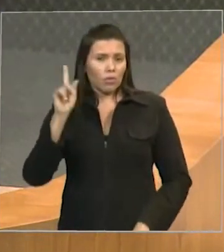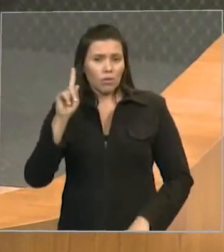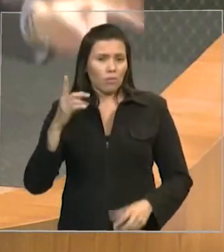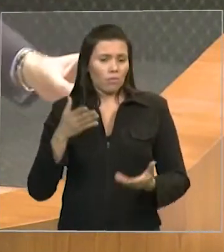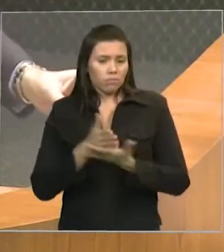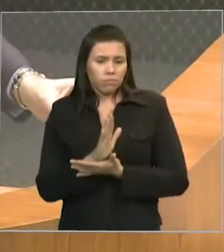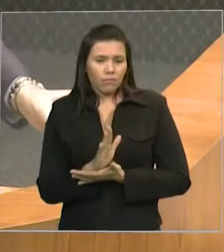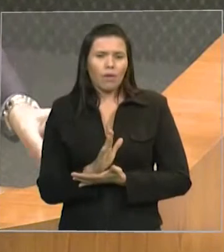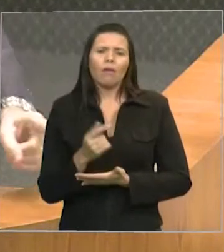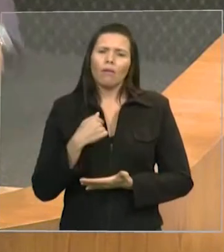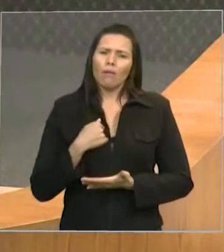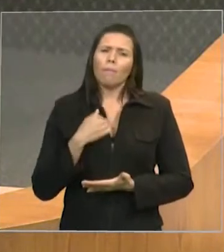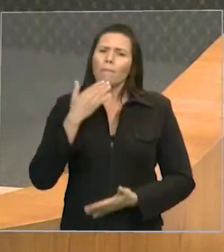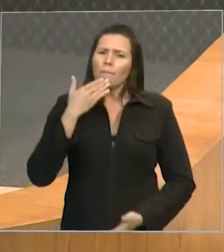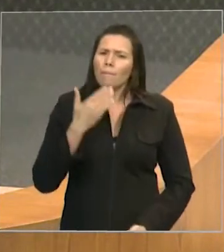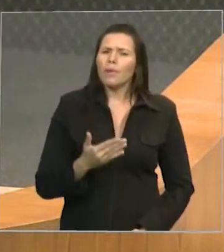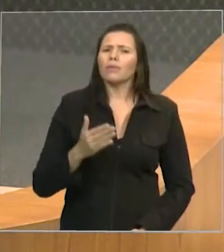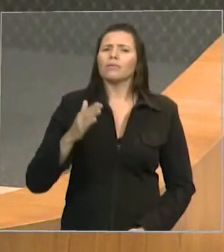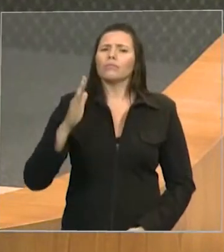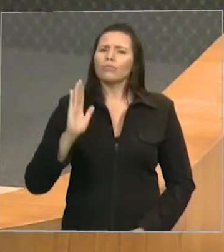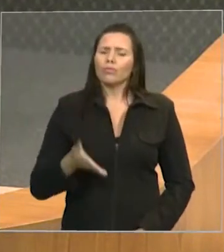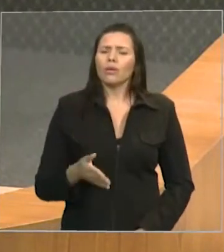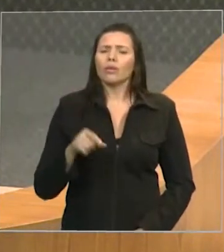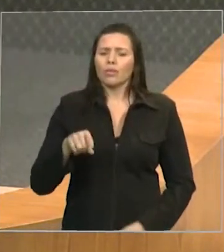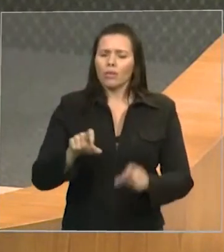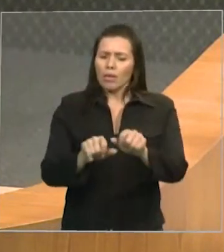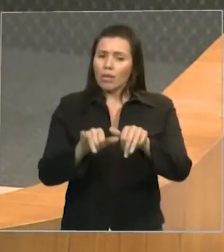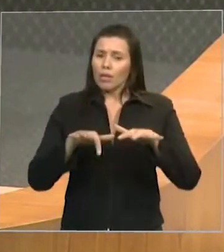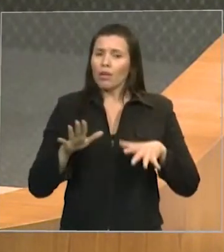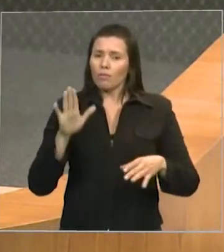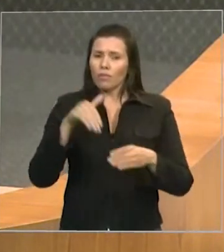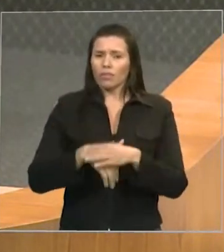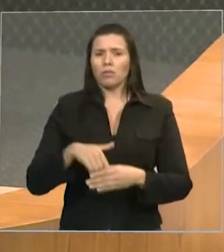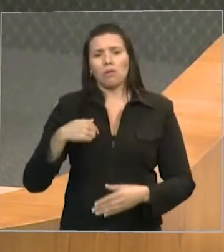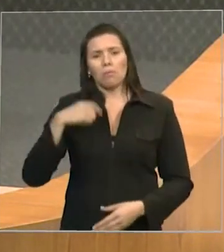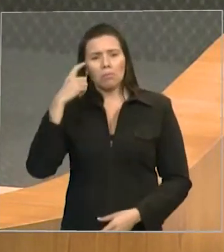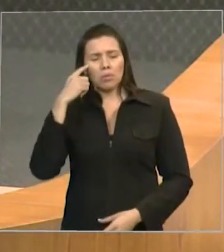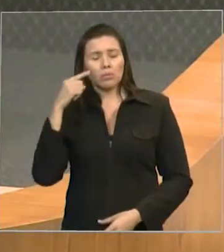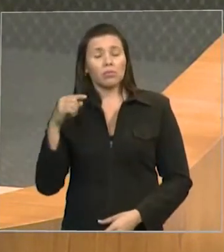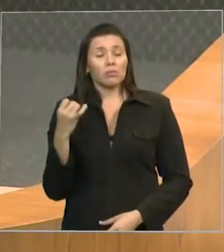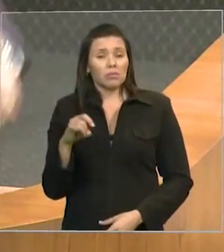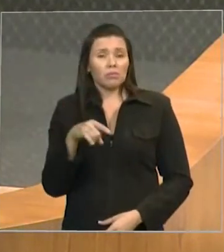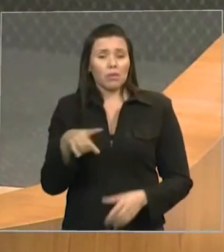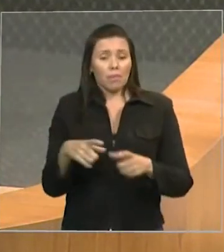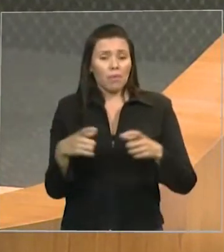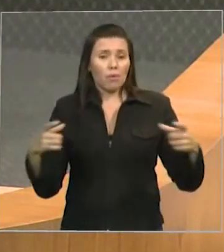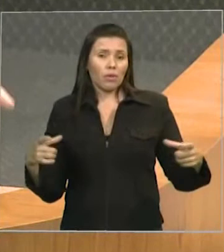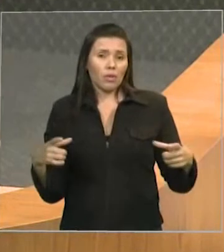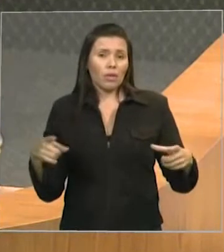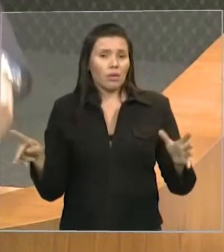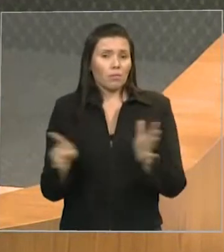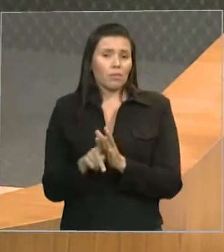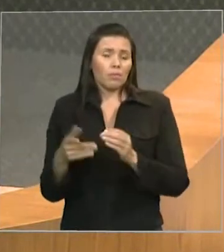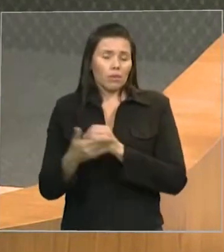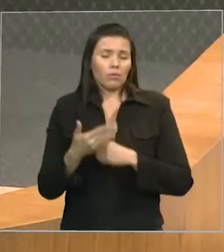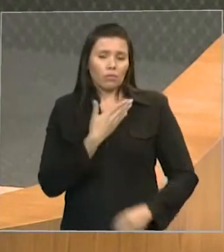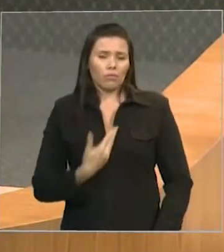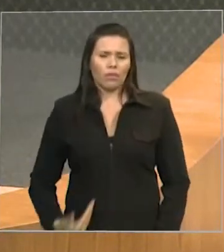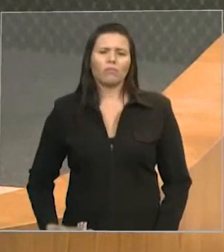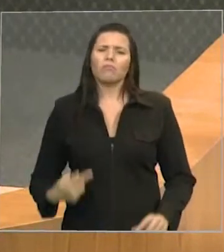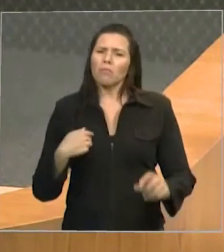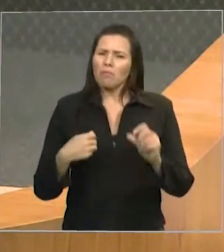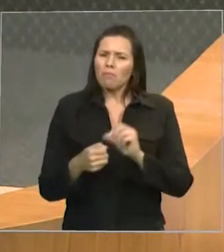plenário possa decidir. E caso o plenário, que tem a maioria governista, não aprove, vou mandar um ofício do meu